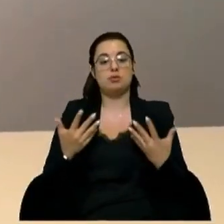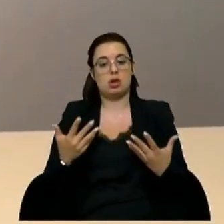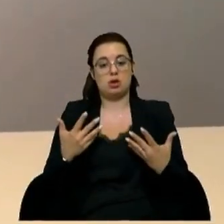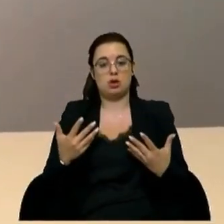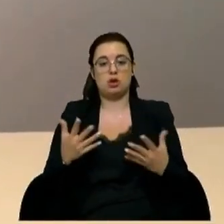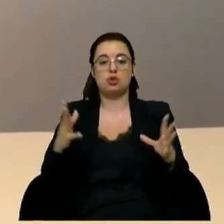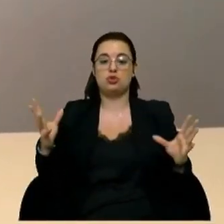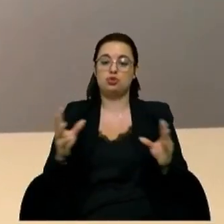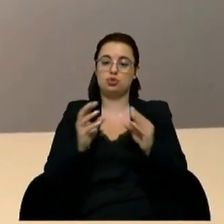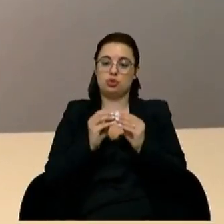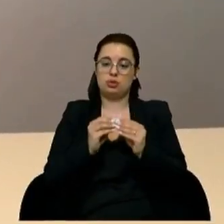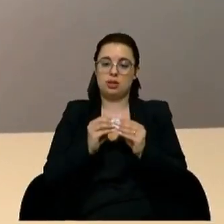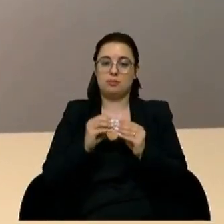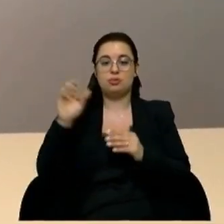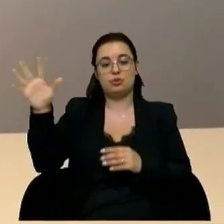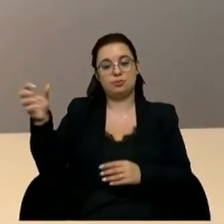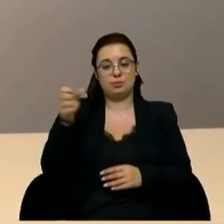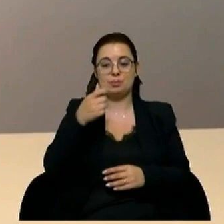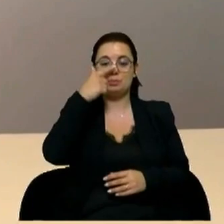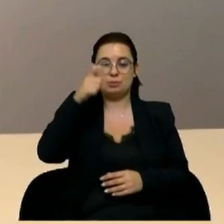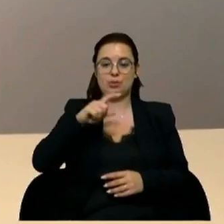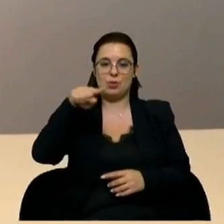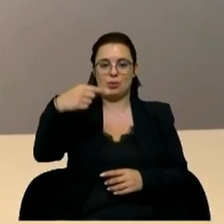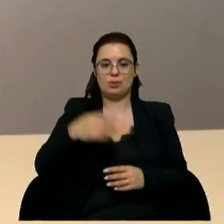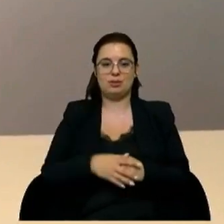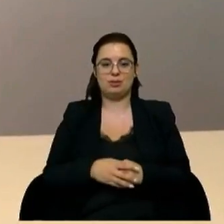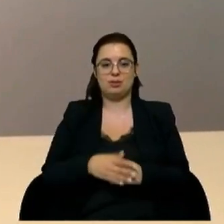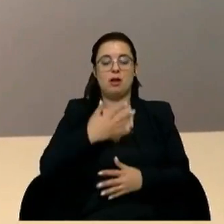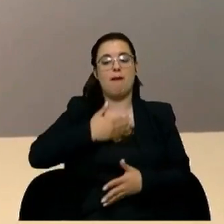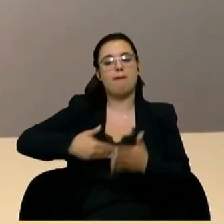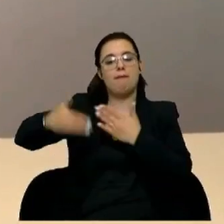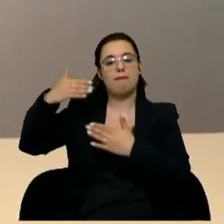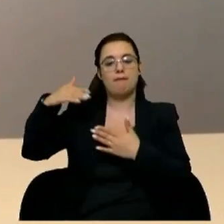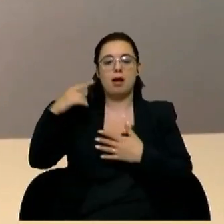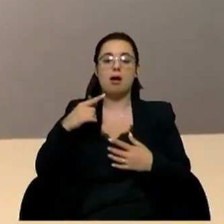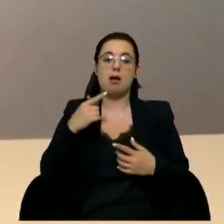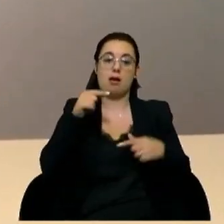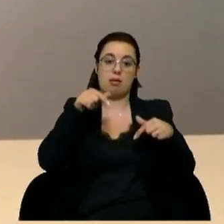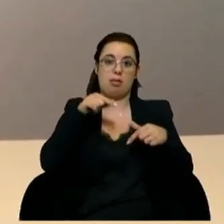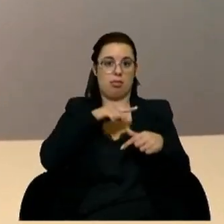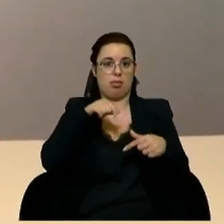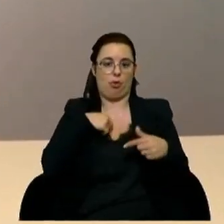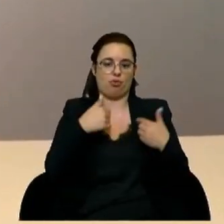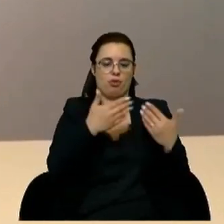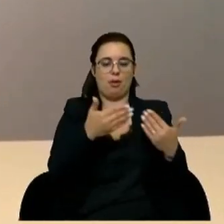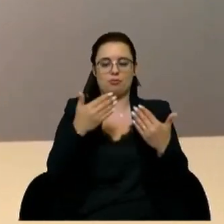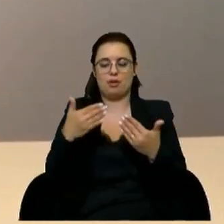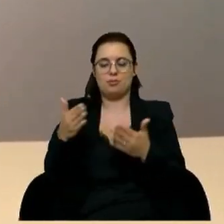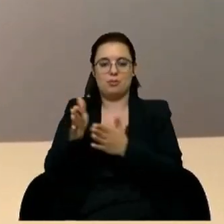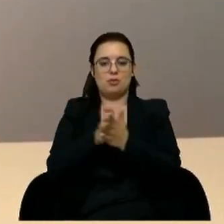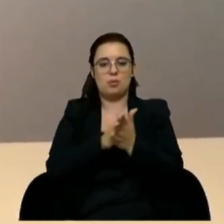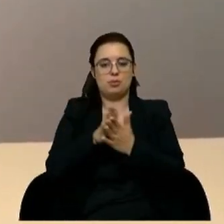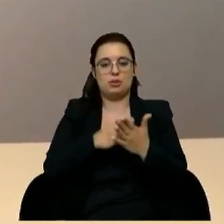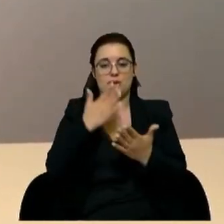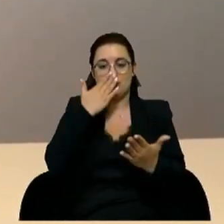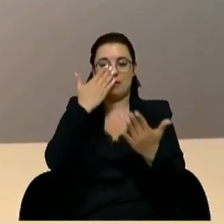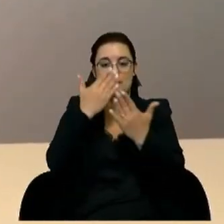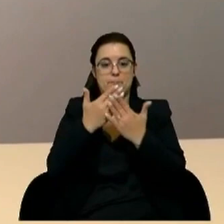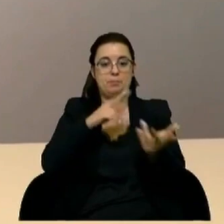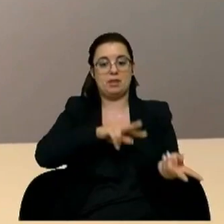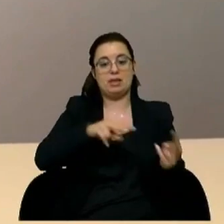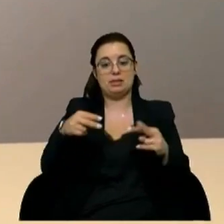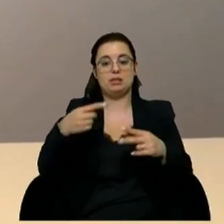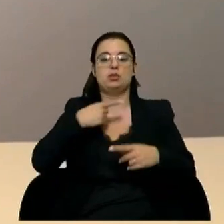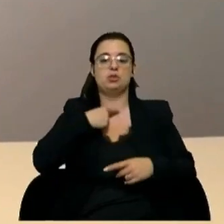juntarmos outro elemento a esta grande equipa. Os antigos formandos a quem o Upskill abriu a oportunidade de estarem na linha da frente da transição digital